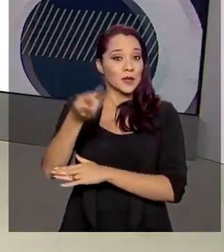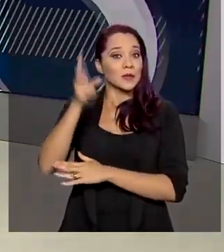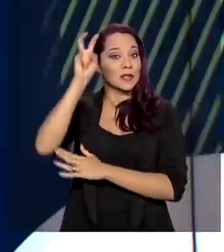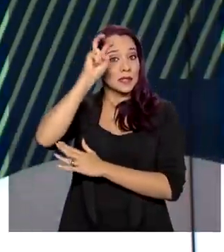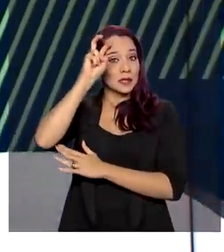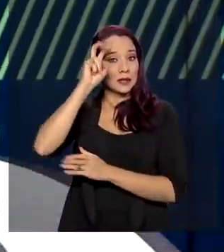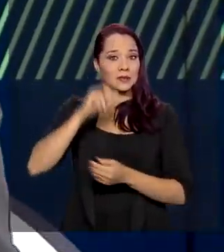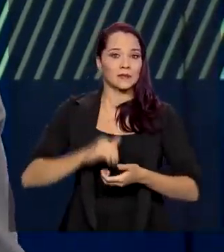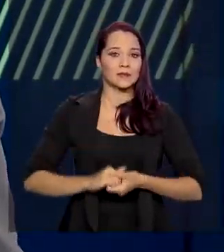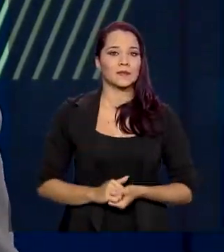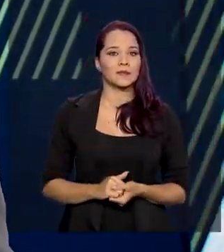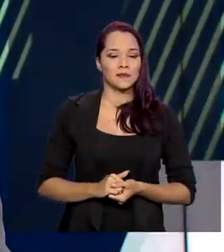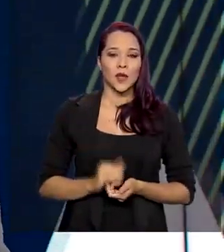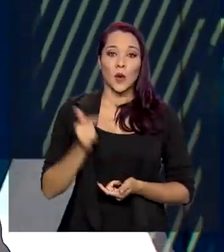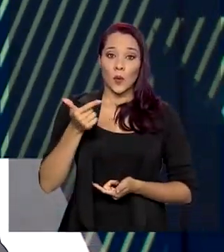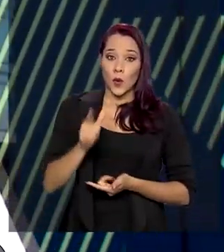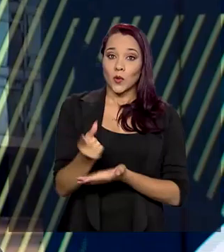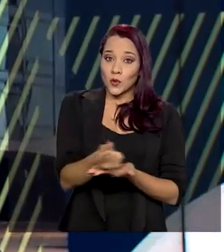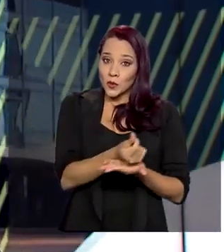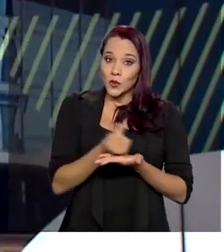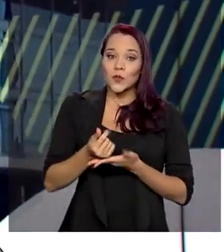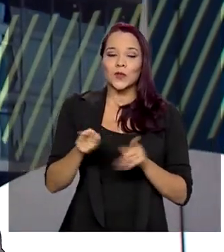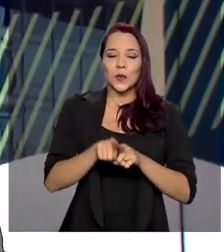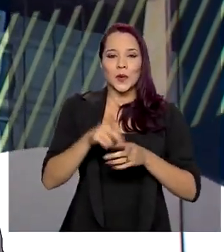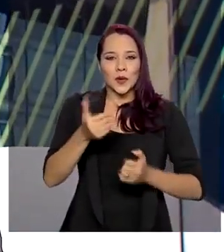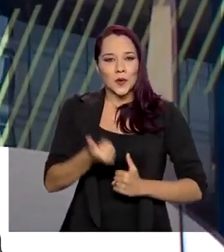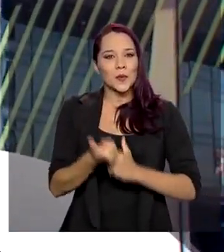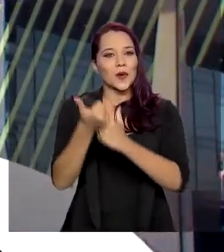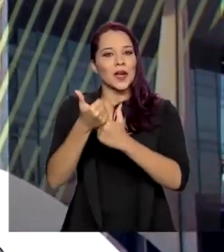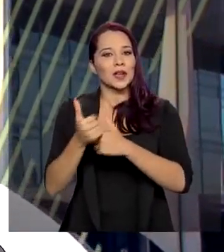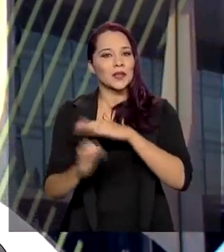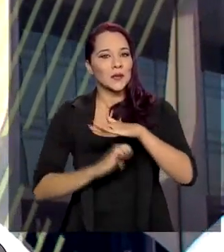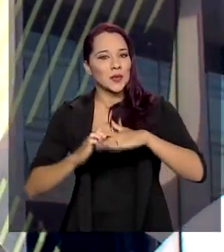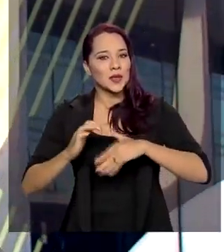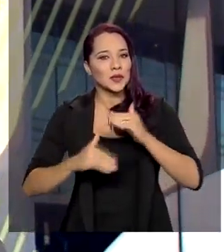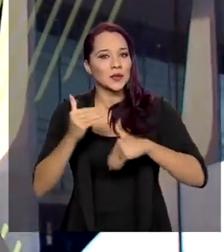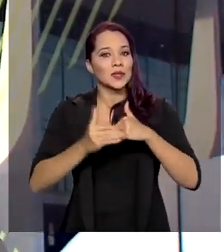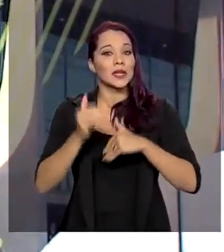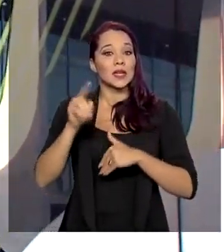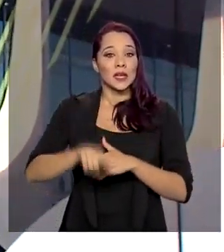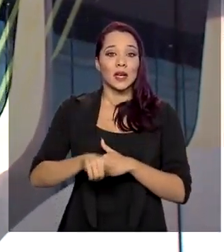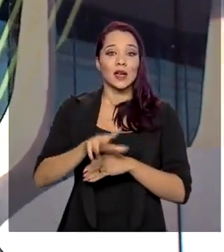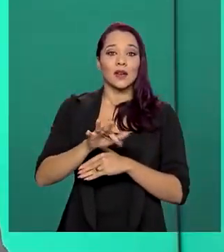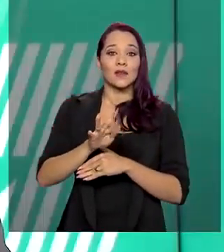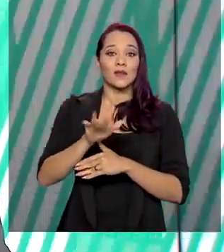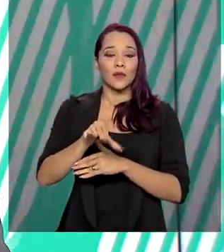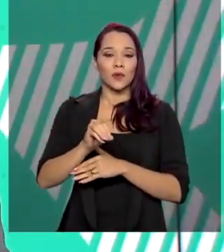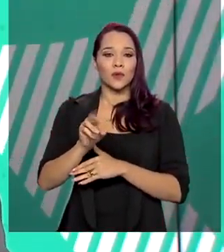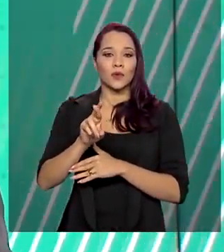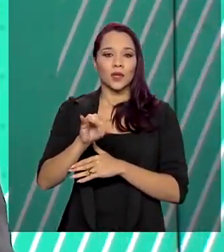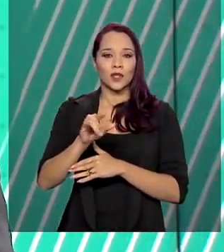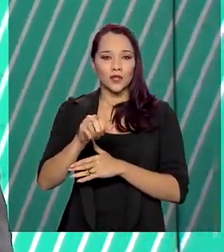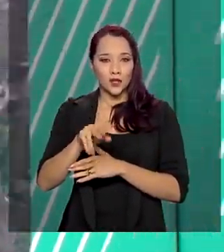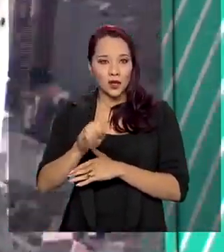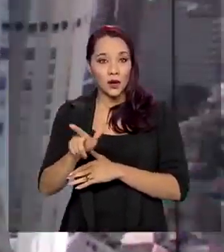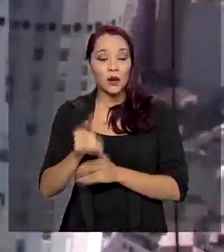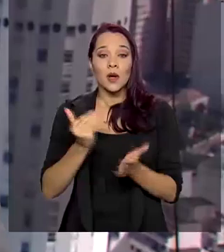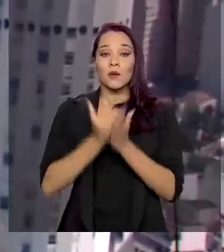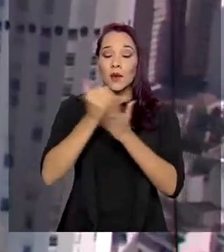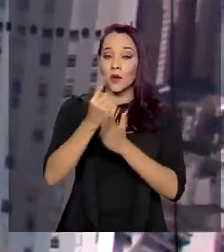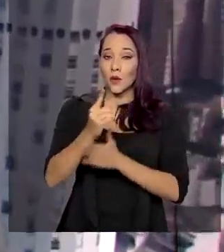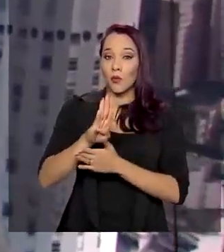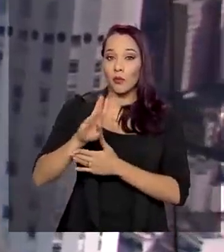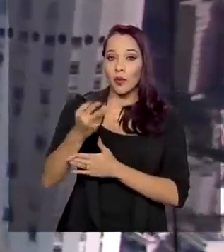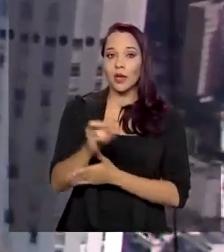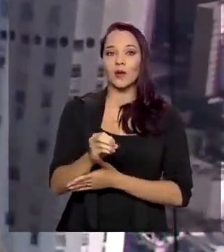-feira. Um outro recurso que também tem apoiado empreendedores são os fundos regionais. Mais de R 1,3